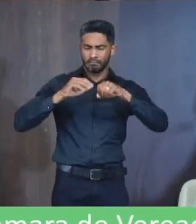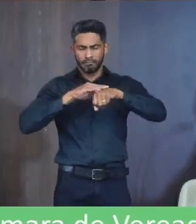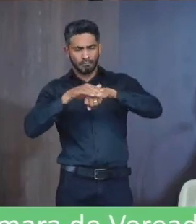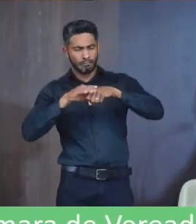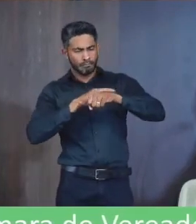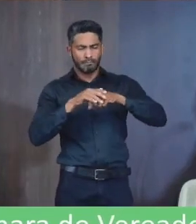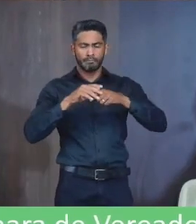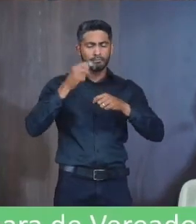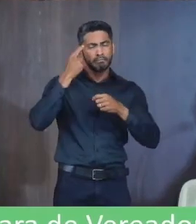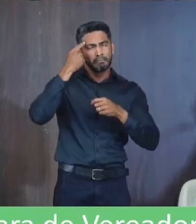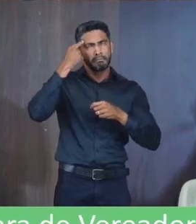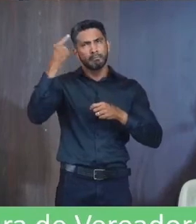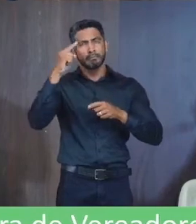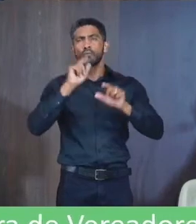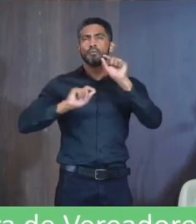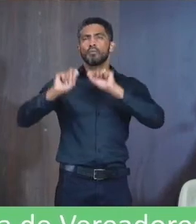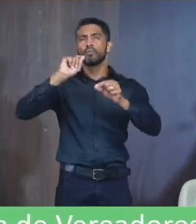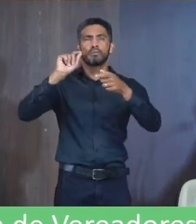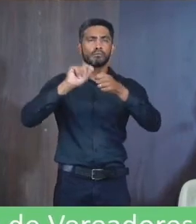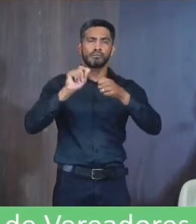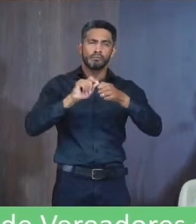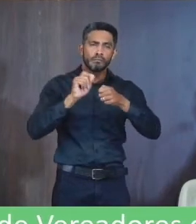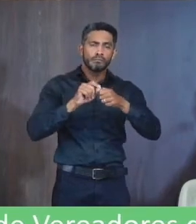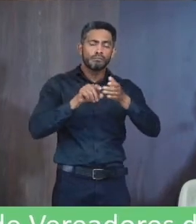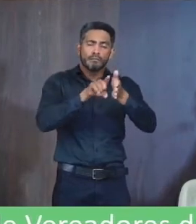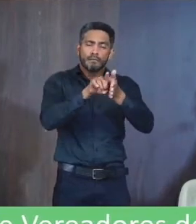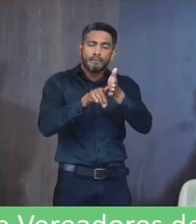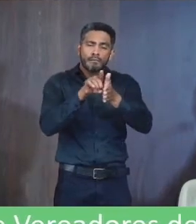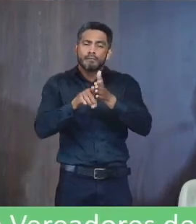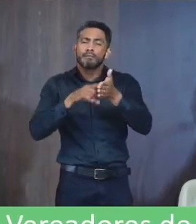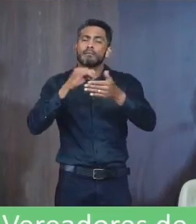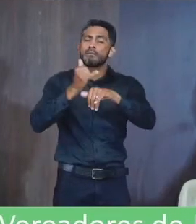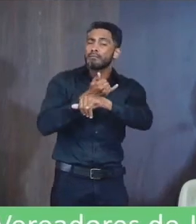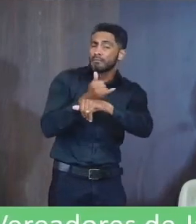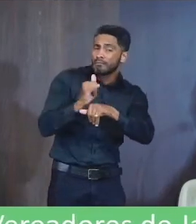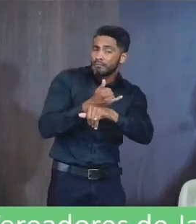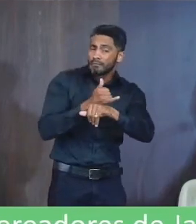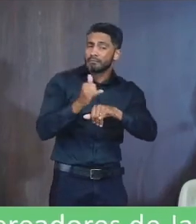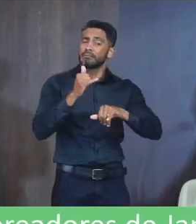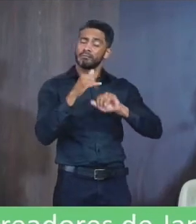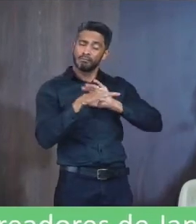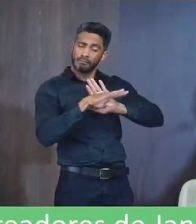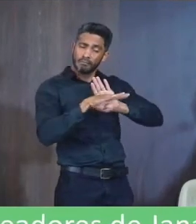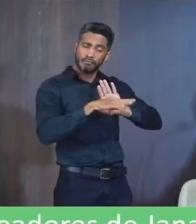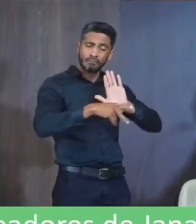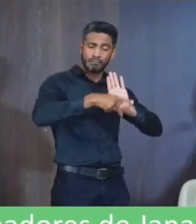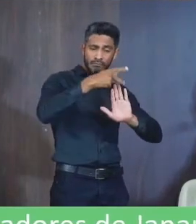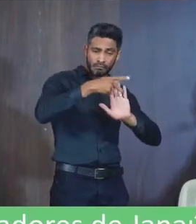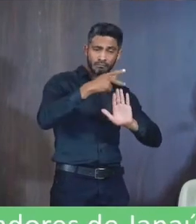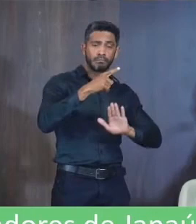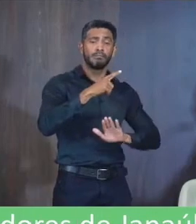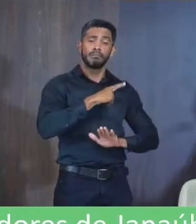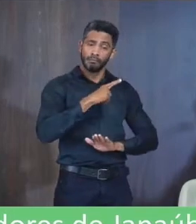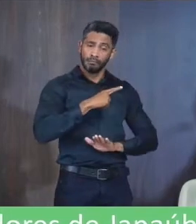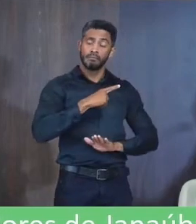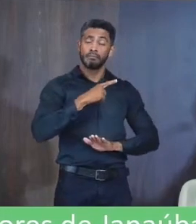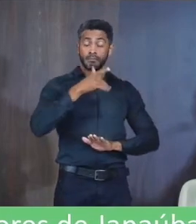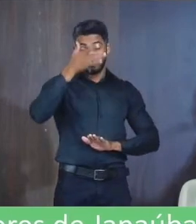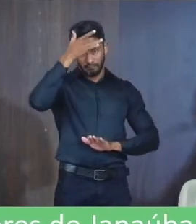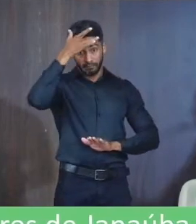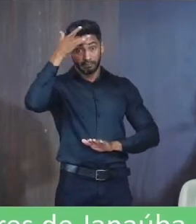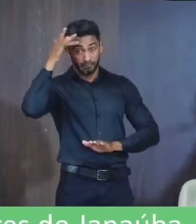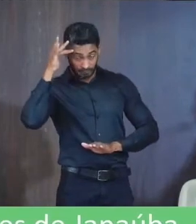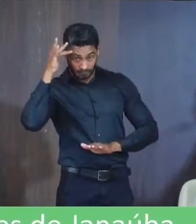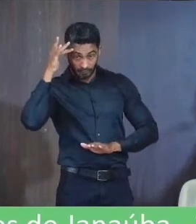ver o que pode ser feito Para a gente Buscar uma forma De que esses projetos Eles possam ter pessoas Capacitadas Porque o